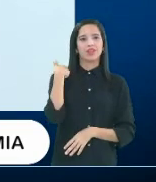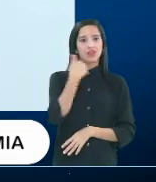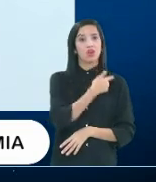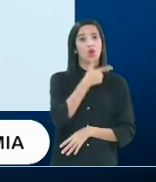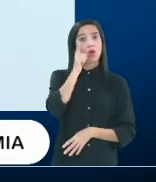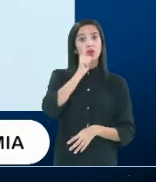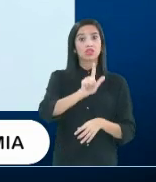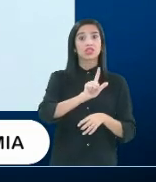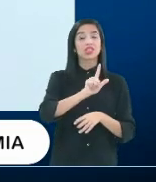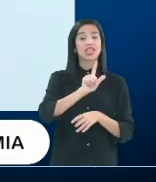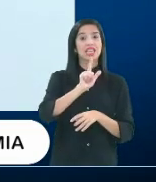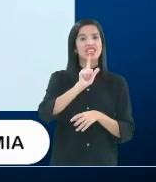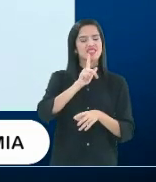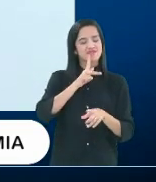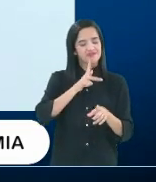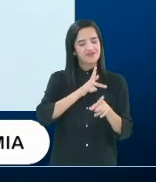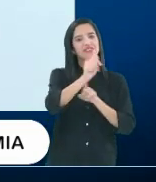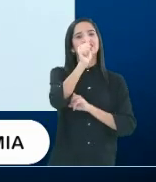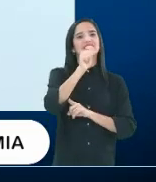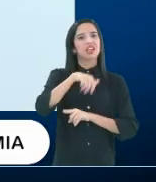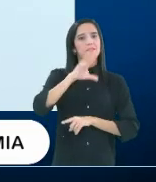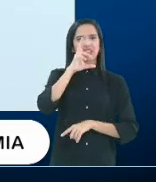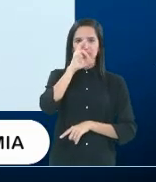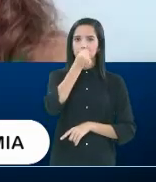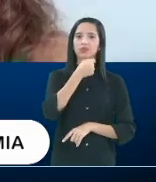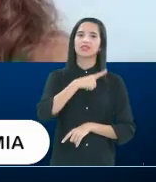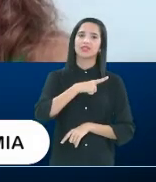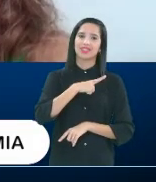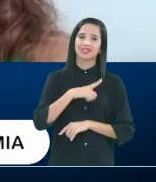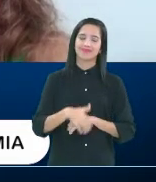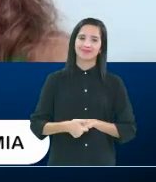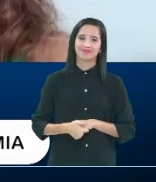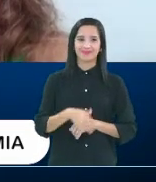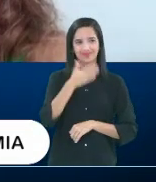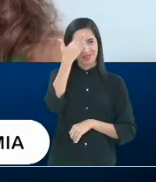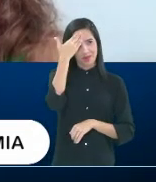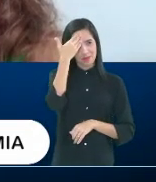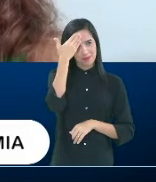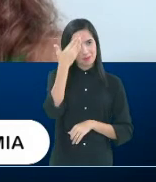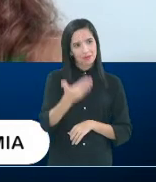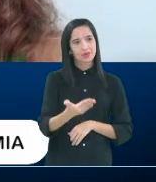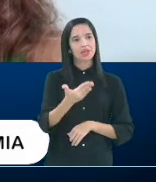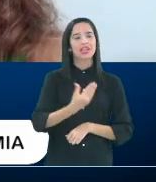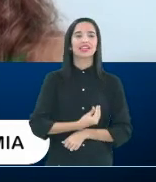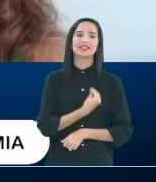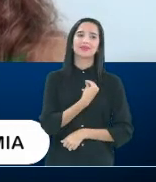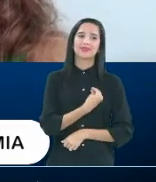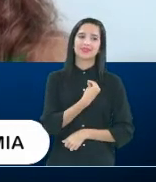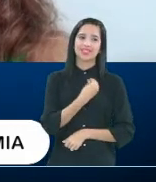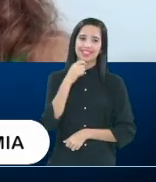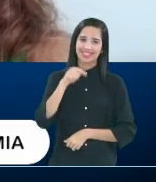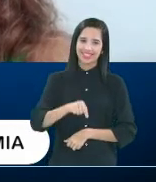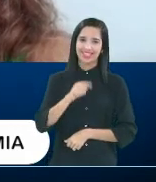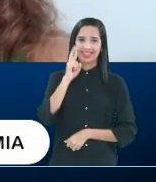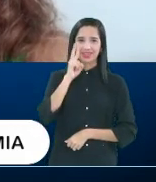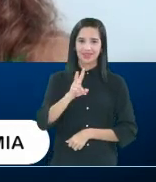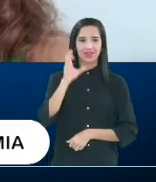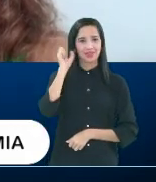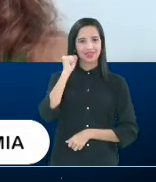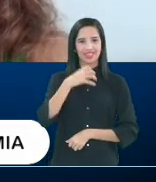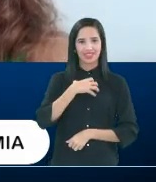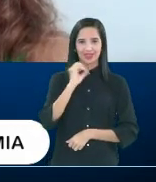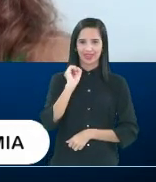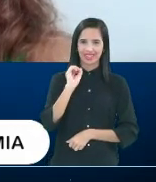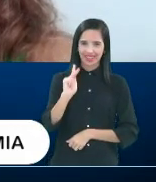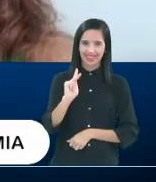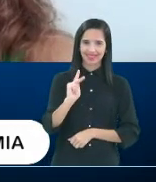momento e sair dele mais fortalecido. Doutora Adriana, muito obrigado pela sua presença no programa Ver, Ouvir, Sentir, tá